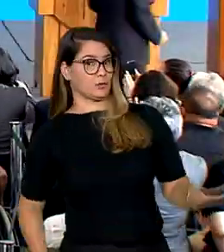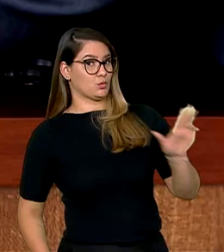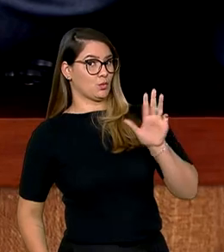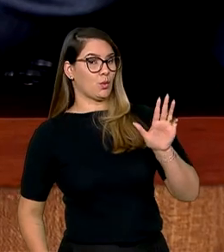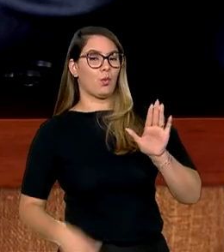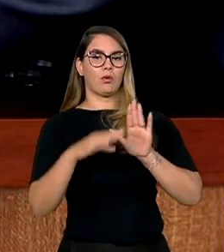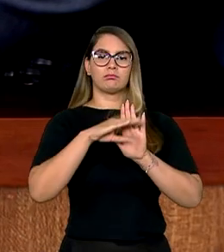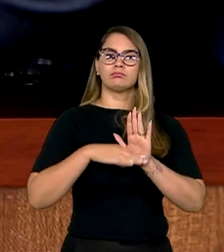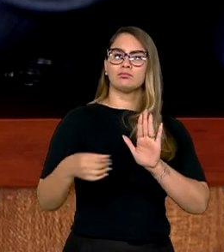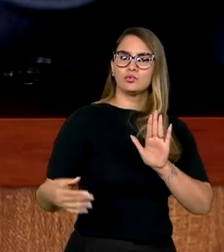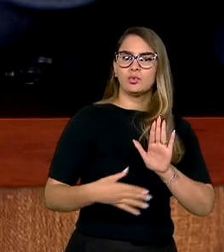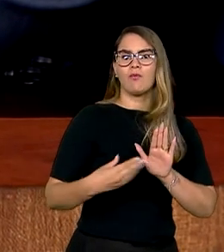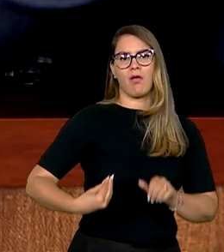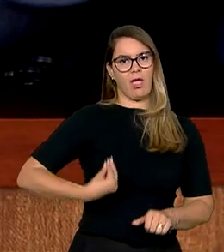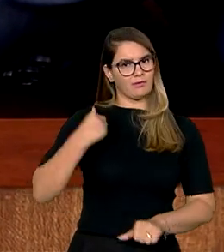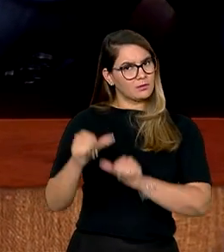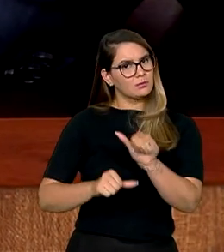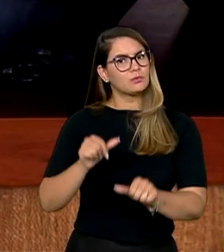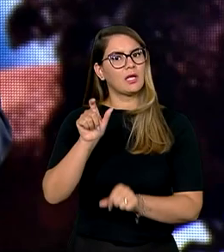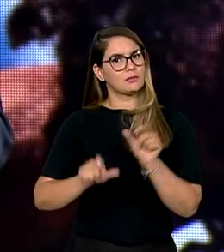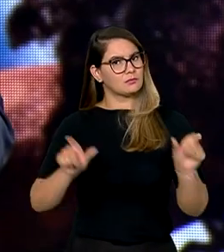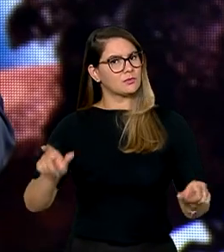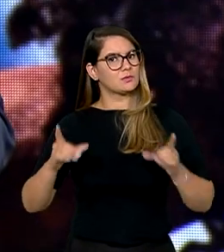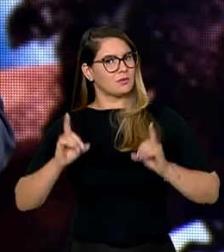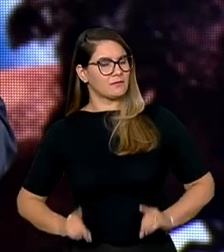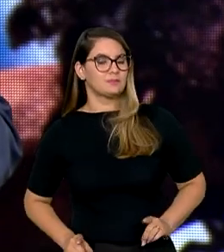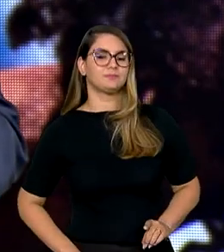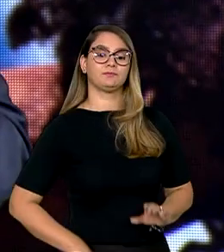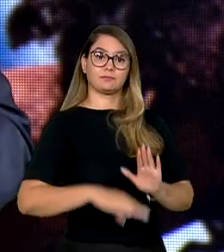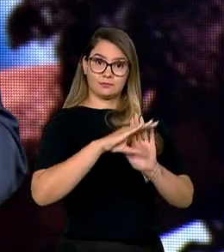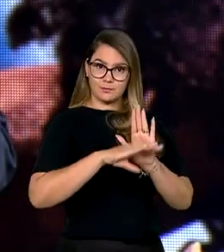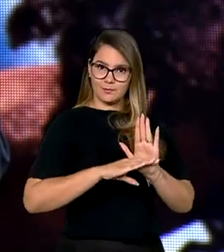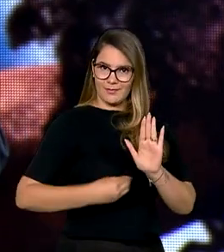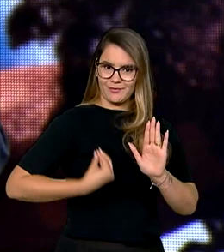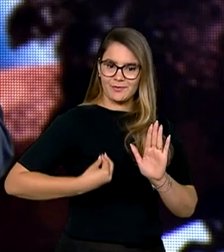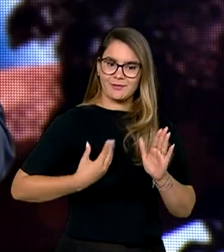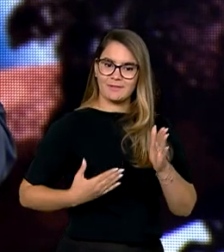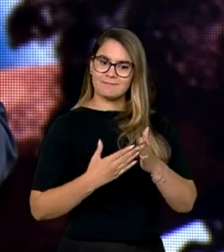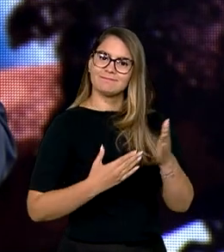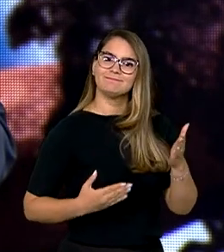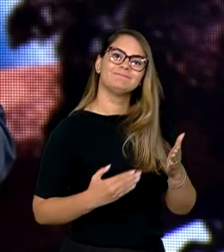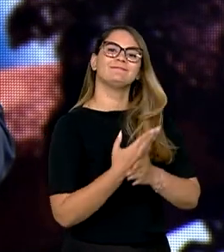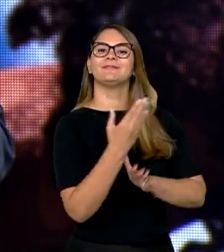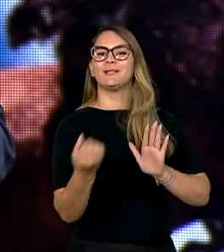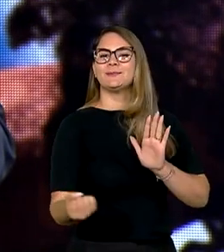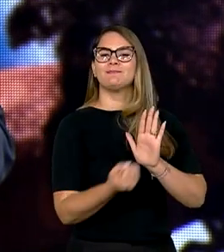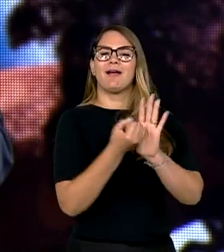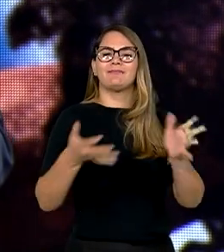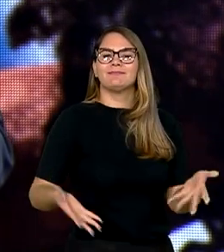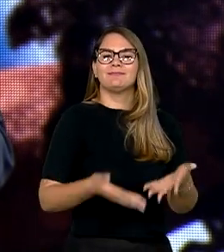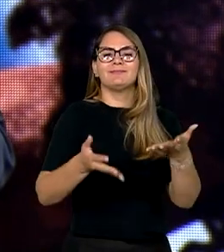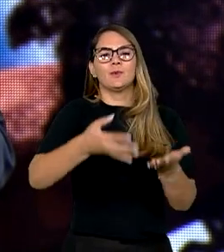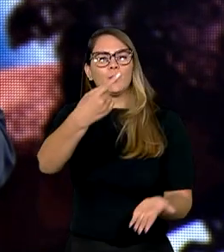novo plano vai mudar a vida das pessoas com deficiência. O plano Viver Sem Limite simboliza e reforça